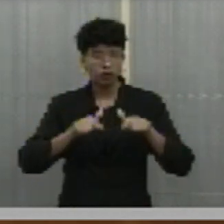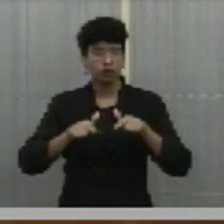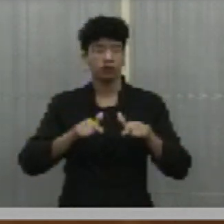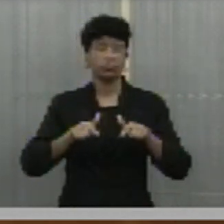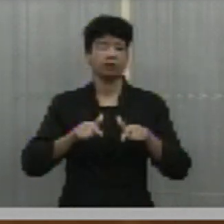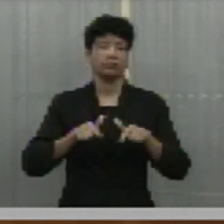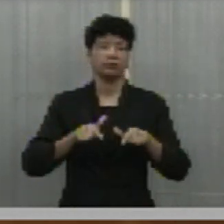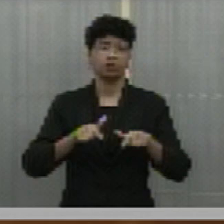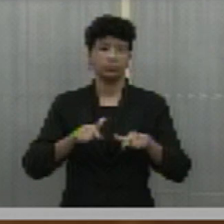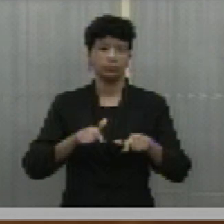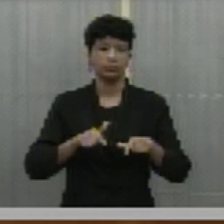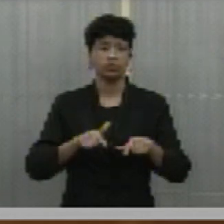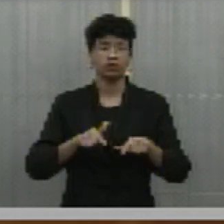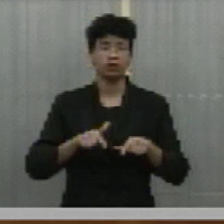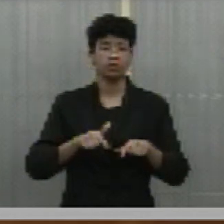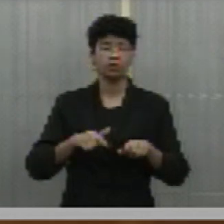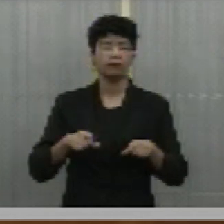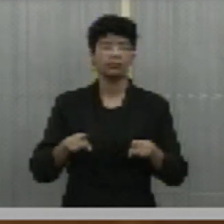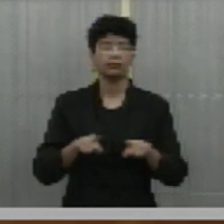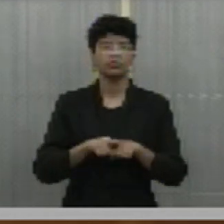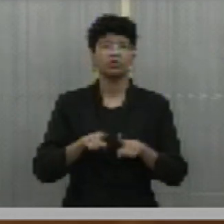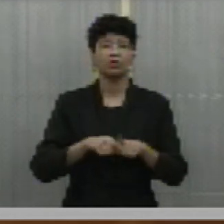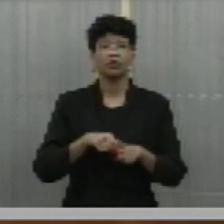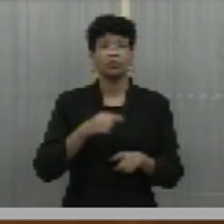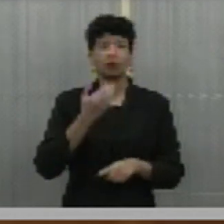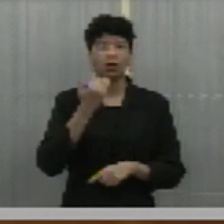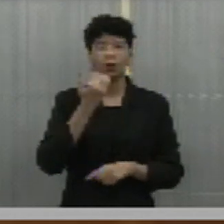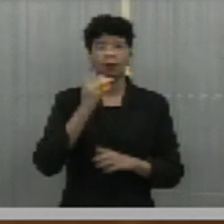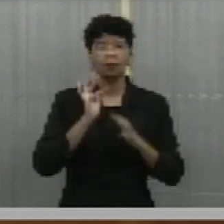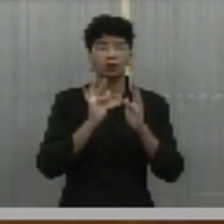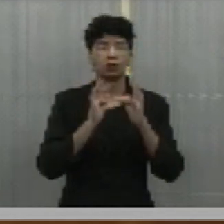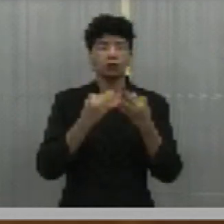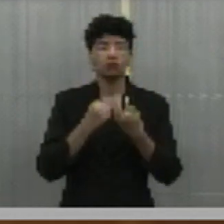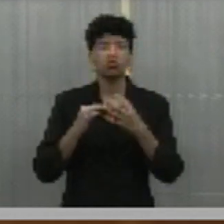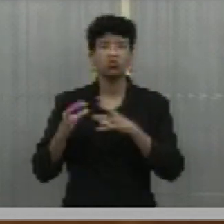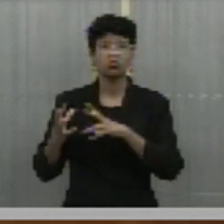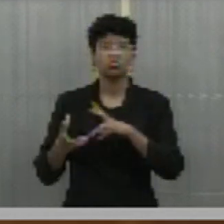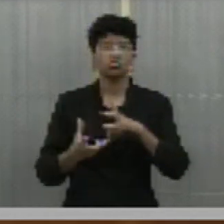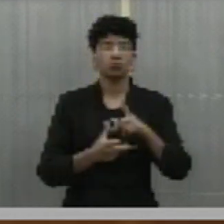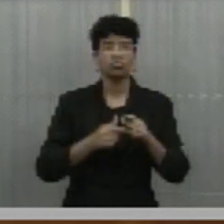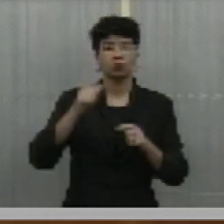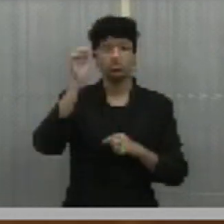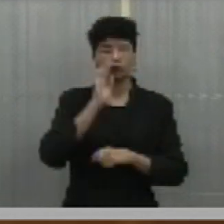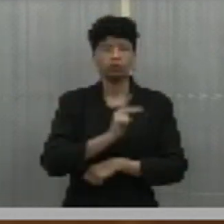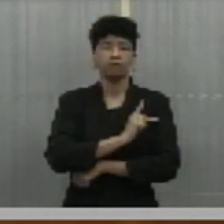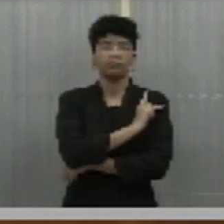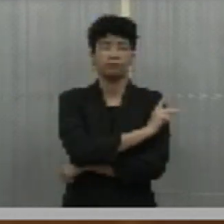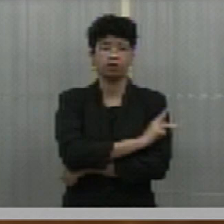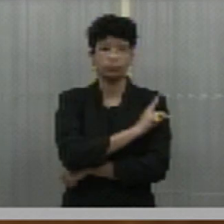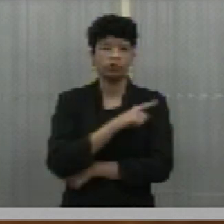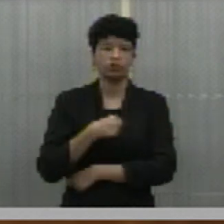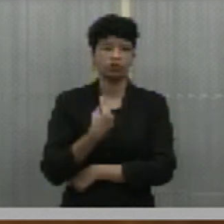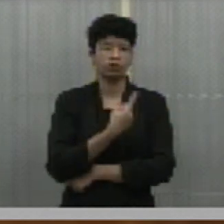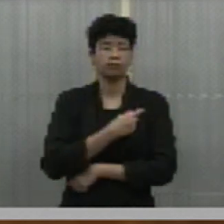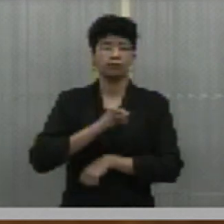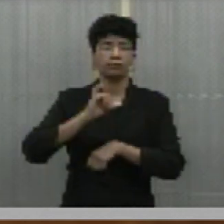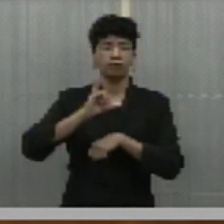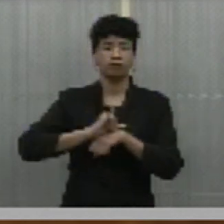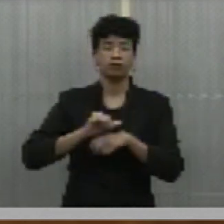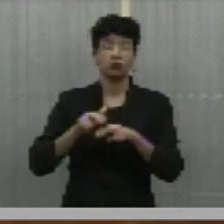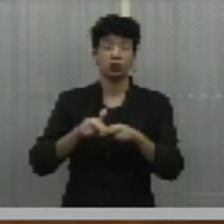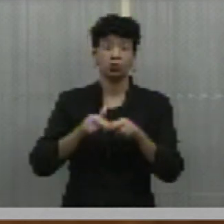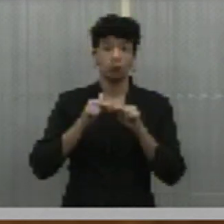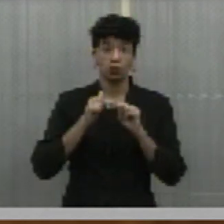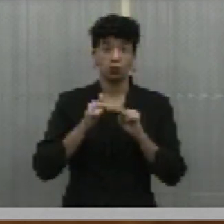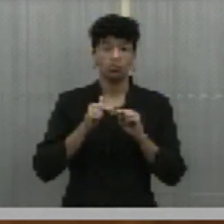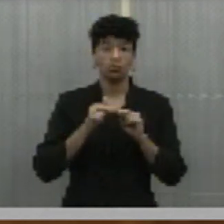empregos, ao mesmo tempo alimentar as famílias do mundo, as brasileiras, piaviennes e da nossa querida capital. Por isso,